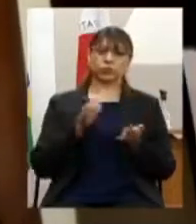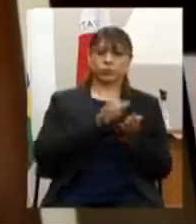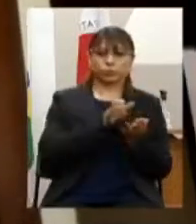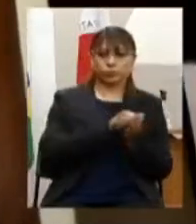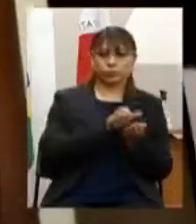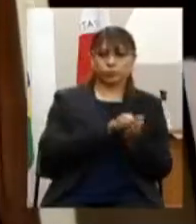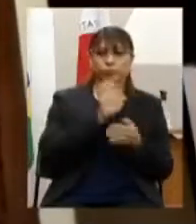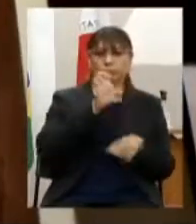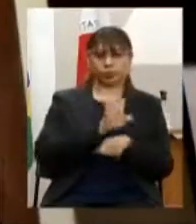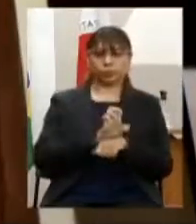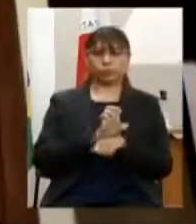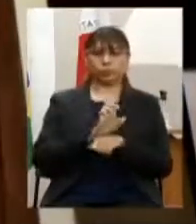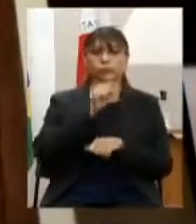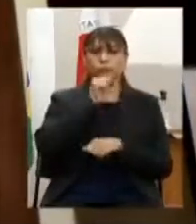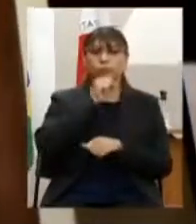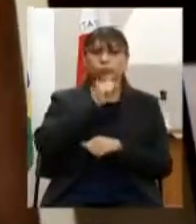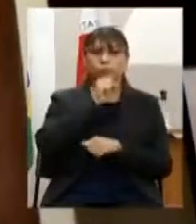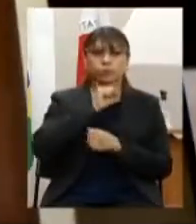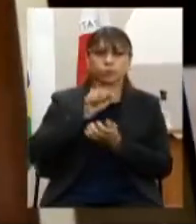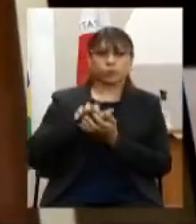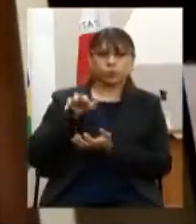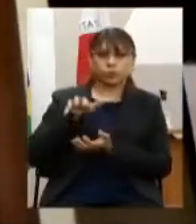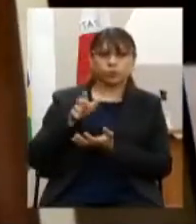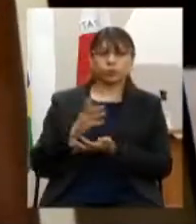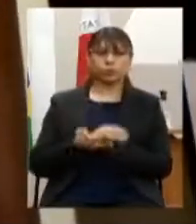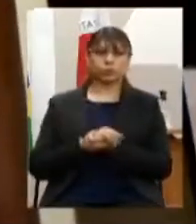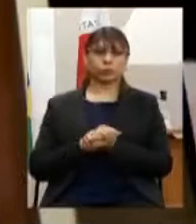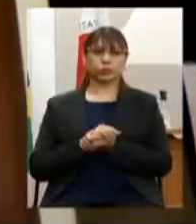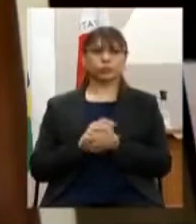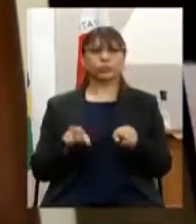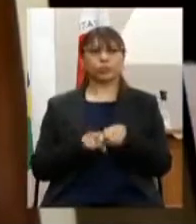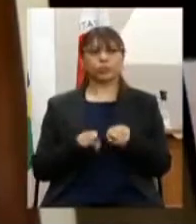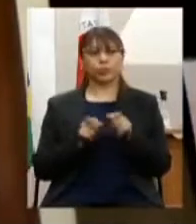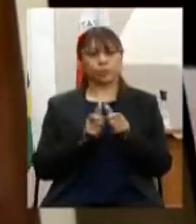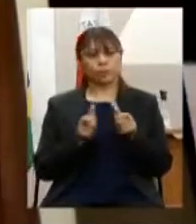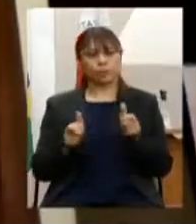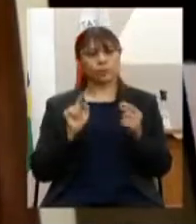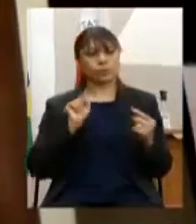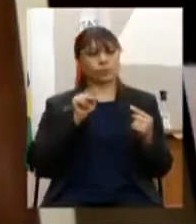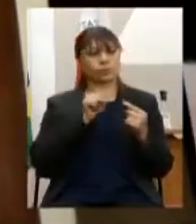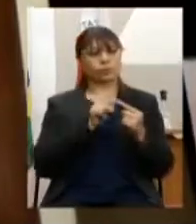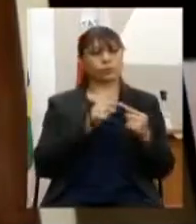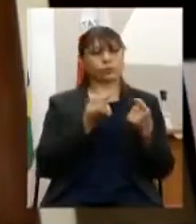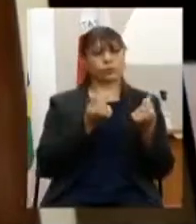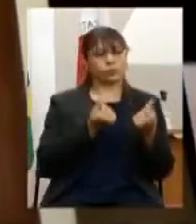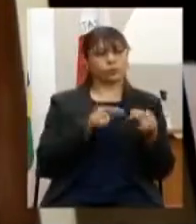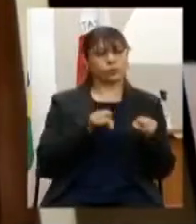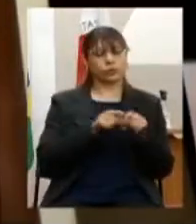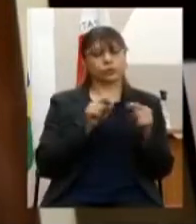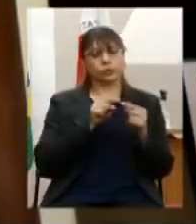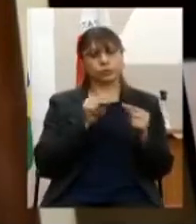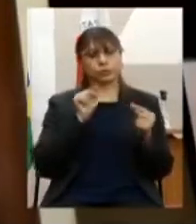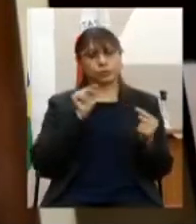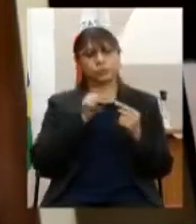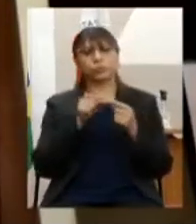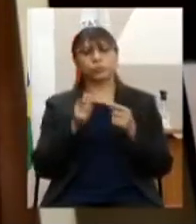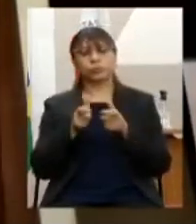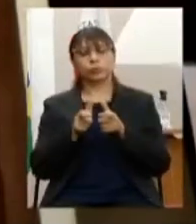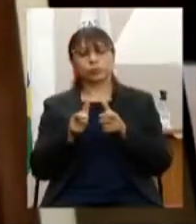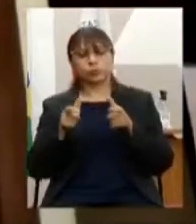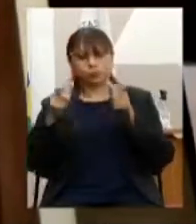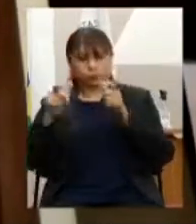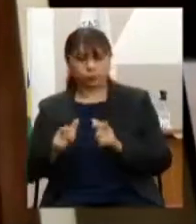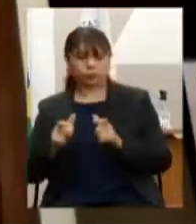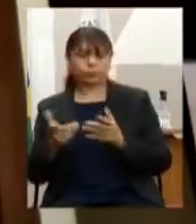ampliar as metas físicas financeiras da ação 4116 promoção